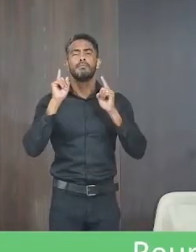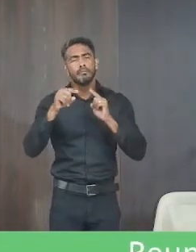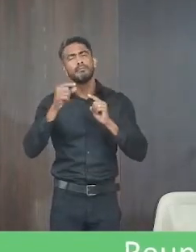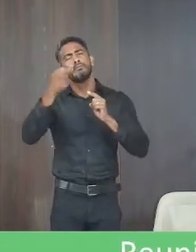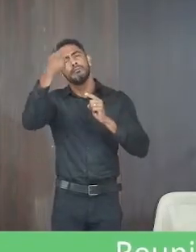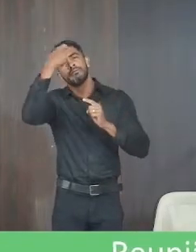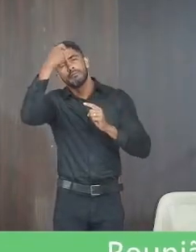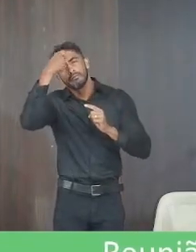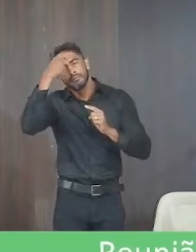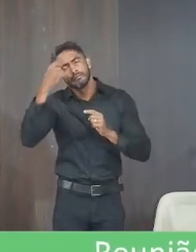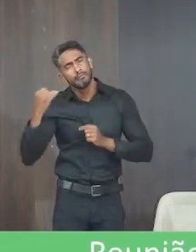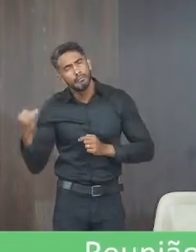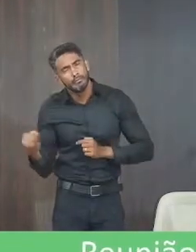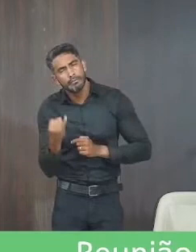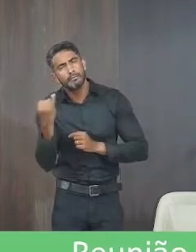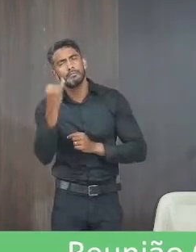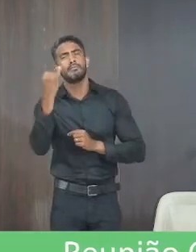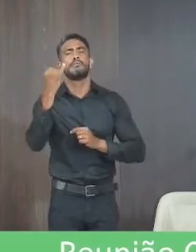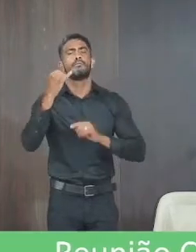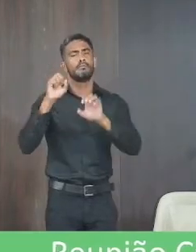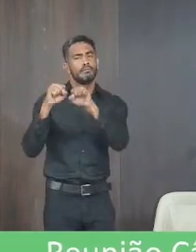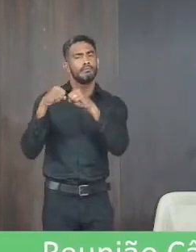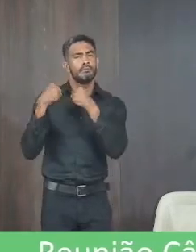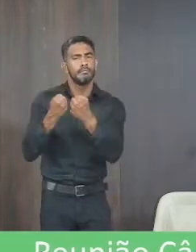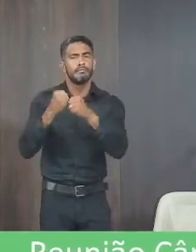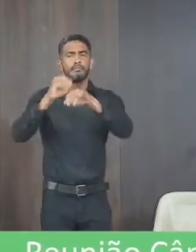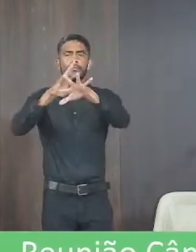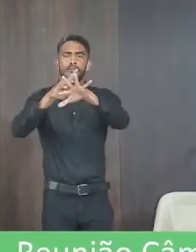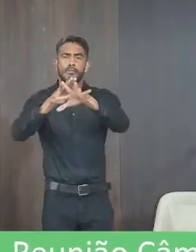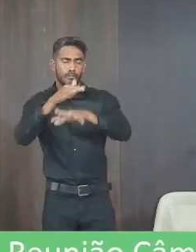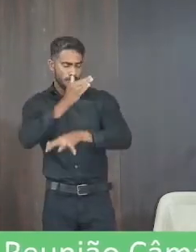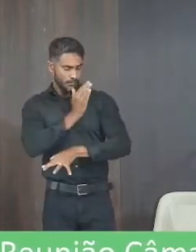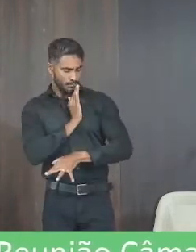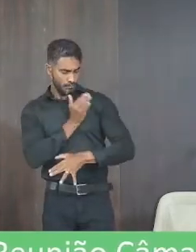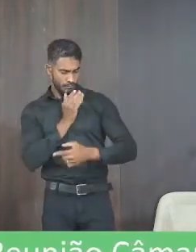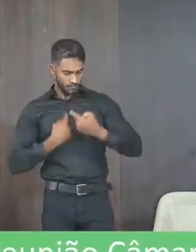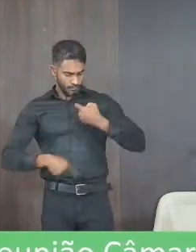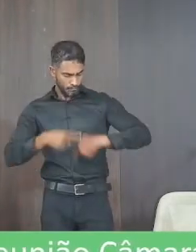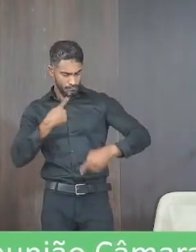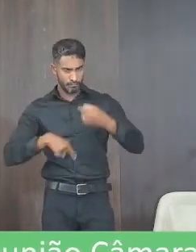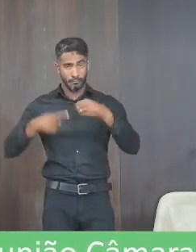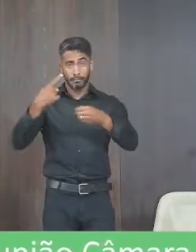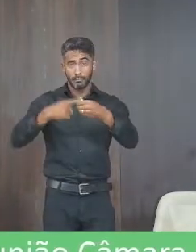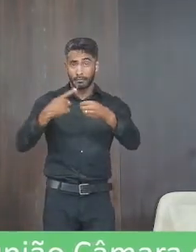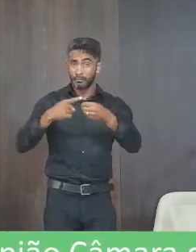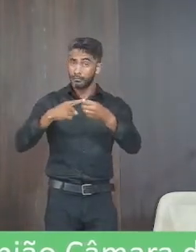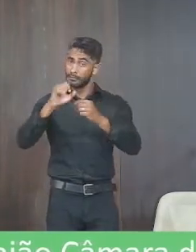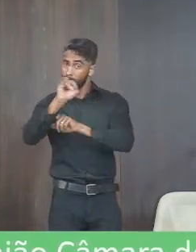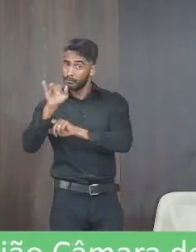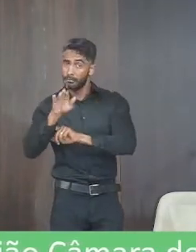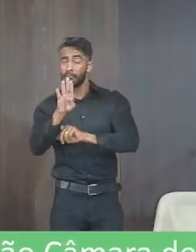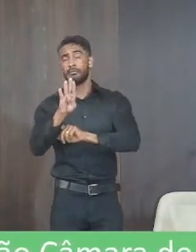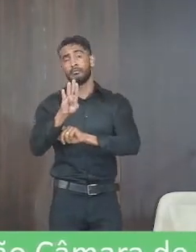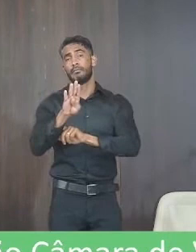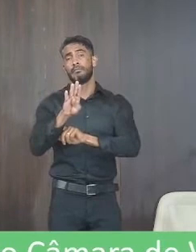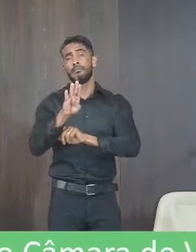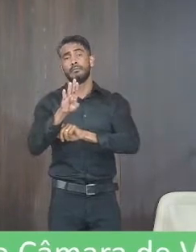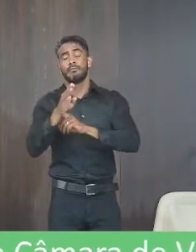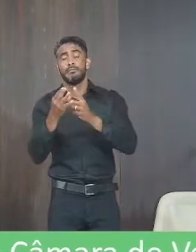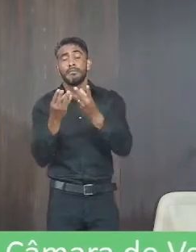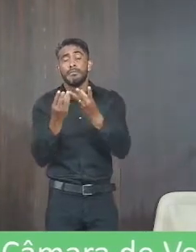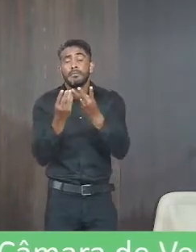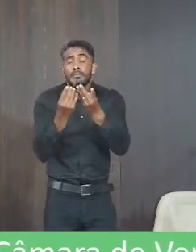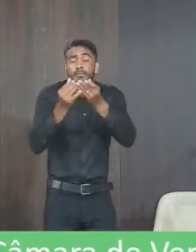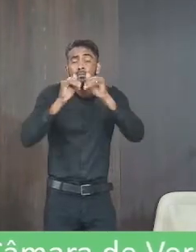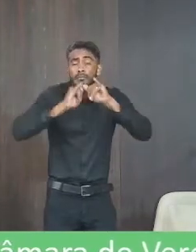conscientização sobre a importância da prevenção de doenças cardiovasculares no município de Janaúba sensibilizar a